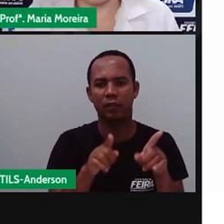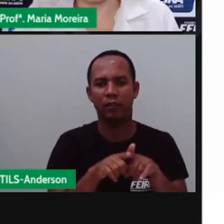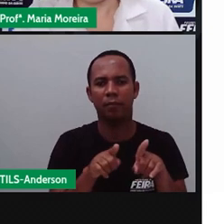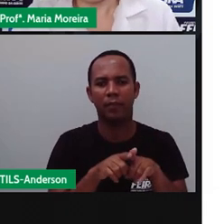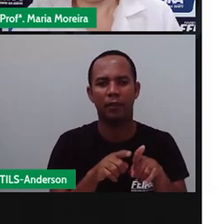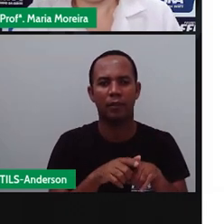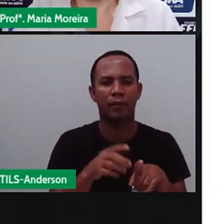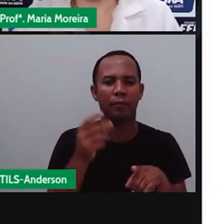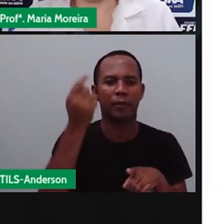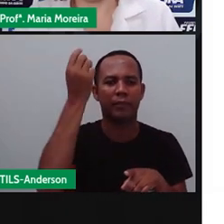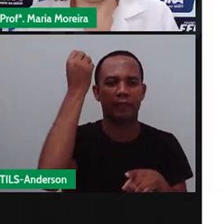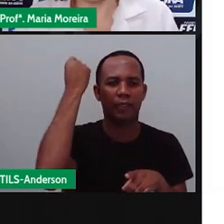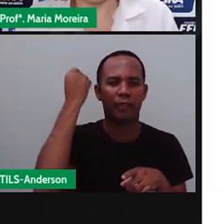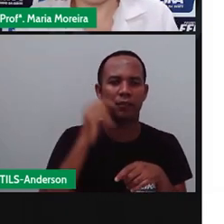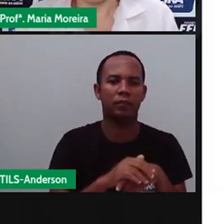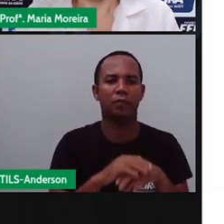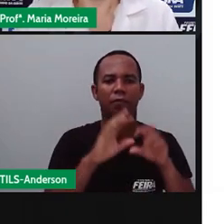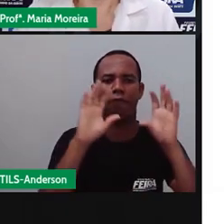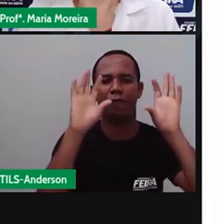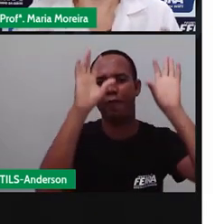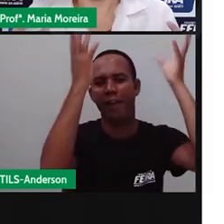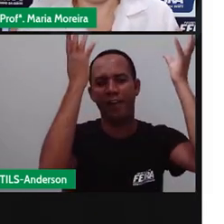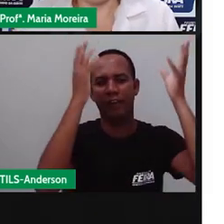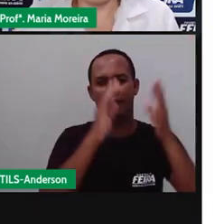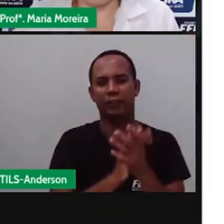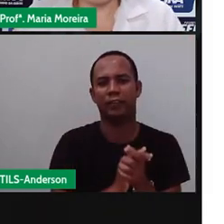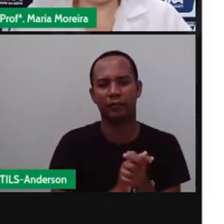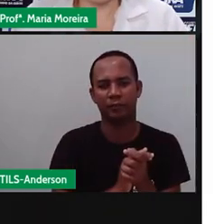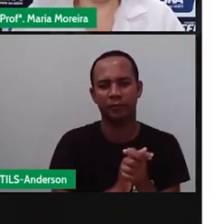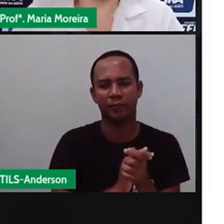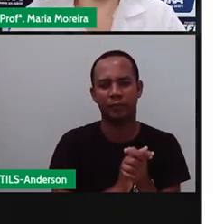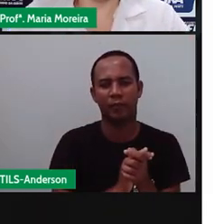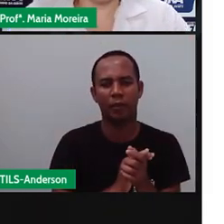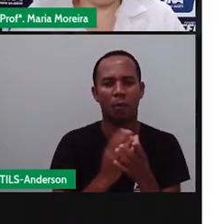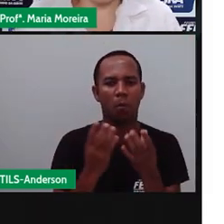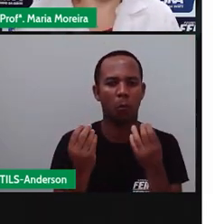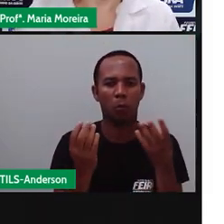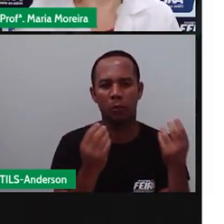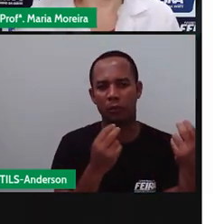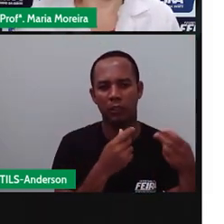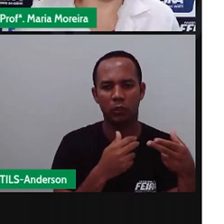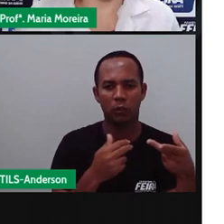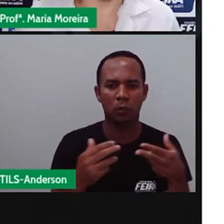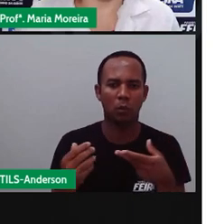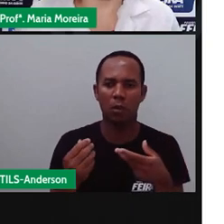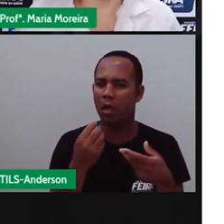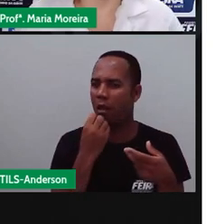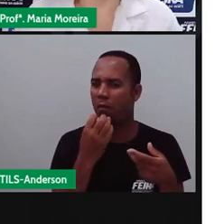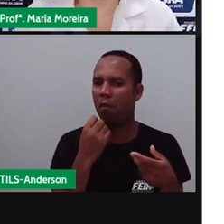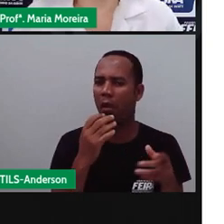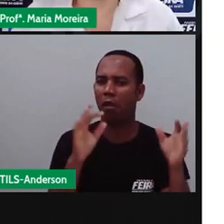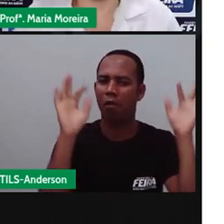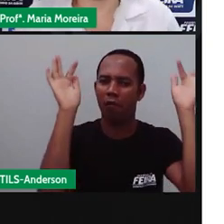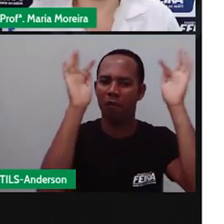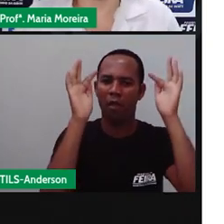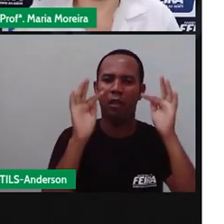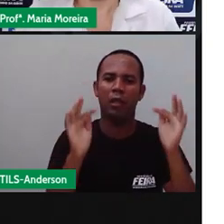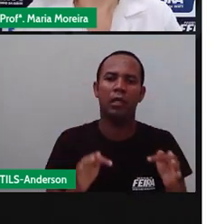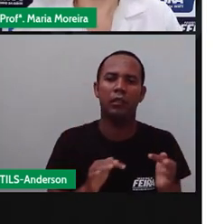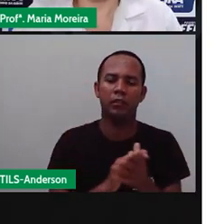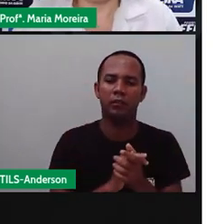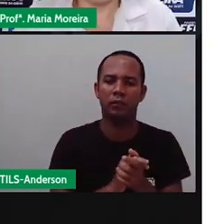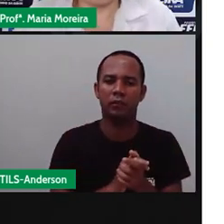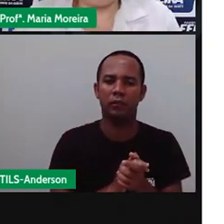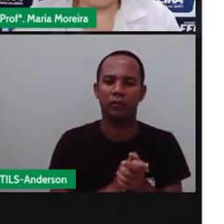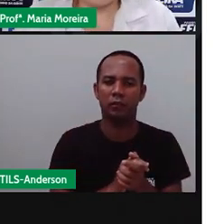né? Dos judeus. E aí, eles comemoravam o quê? Comemoravam, né? O suprimento que a plantação tinha dado pra quem?